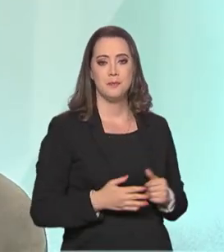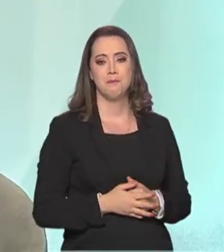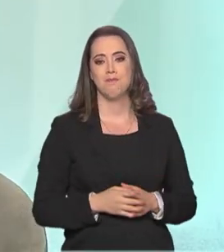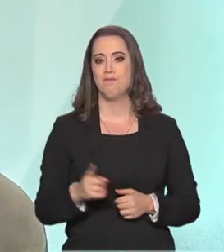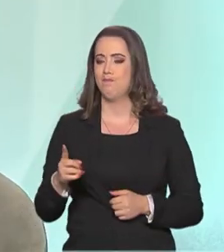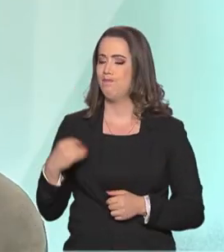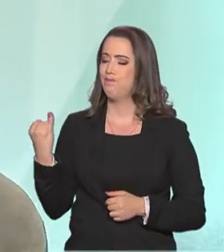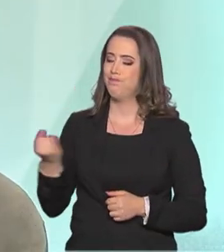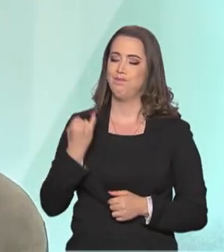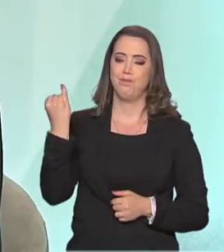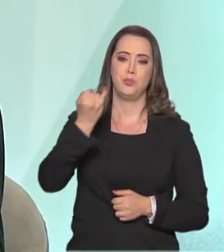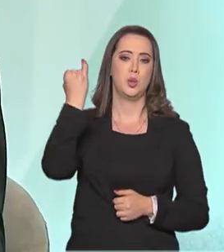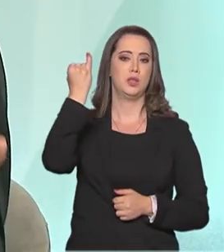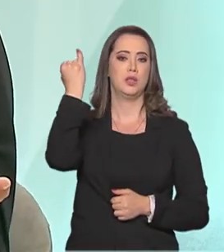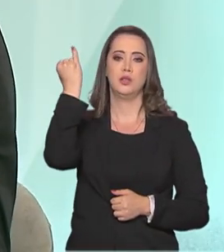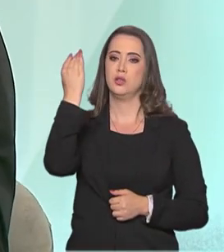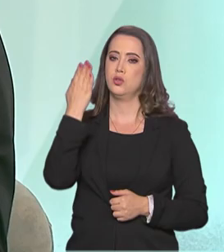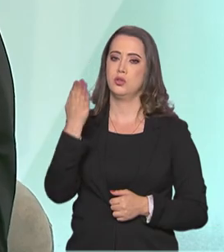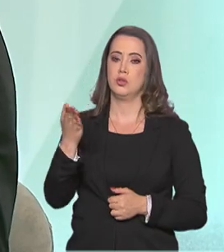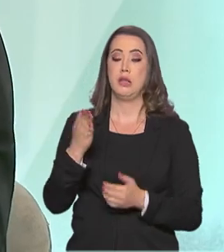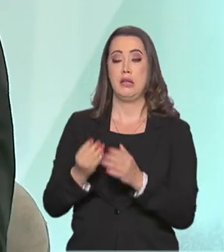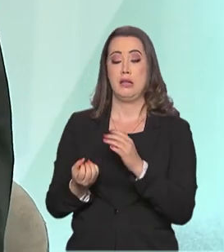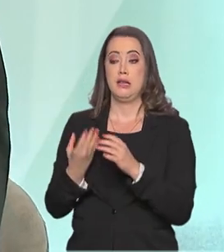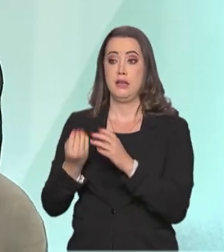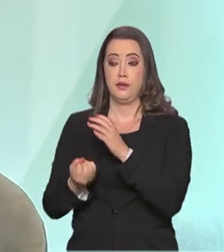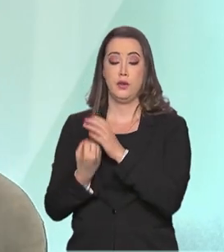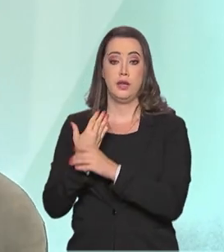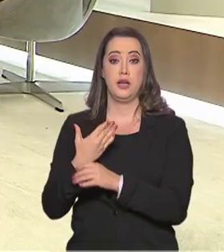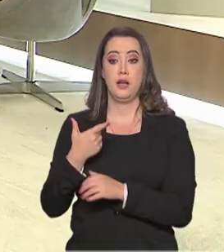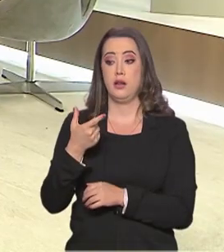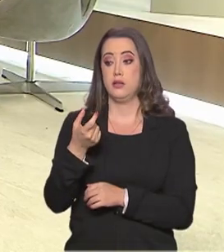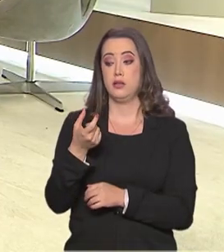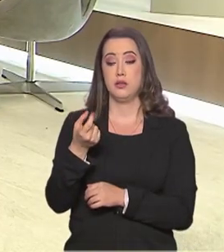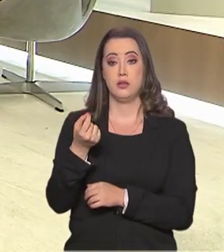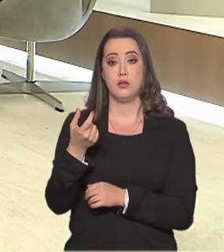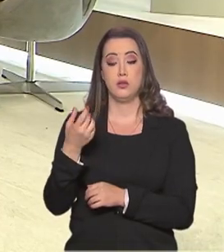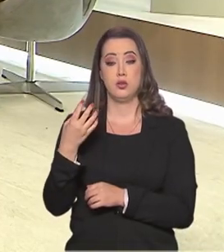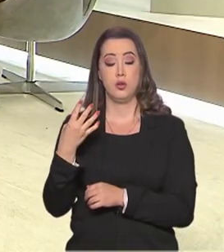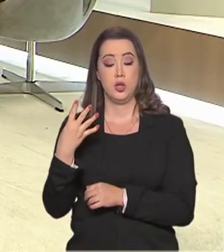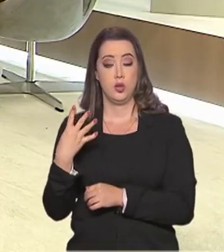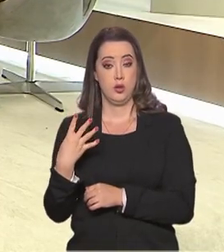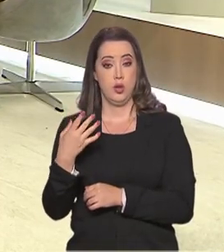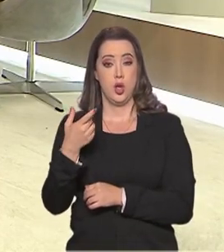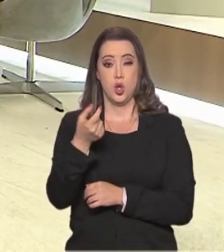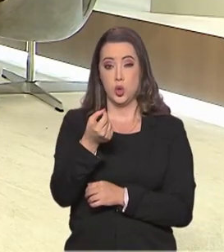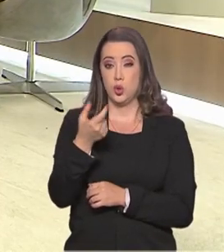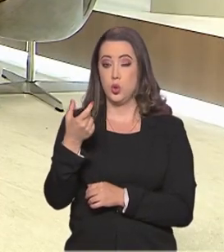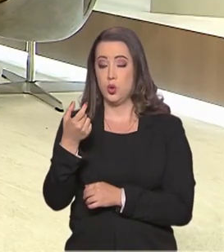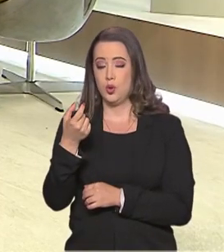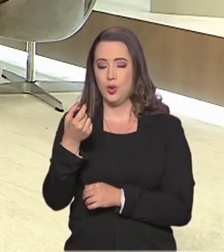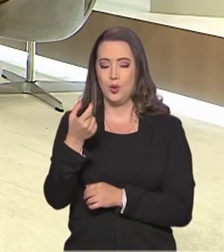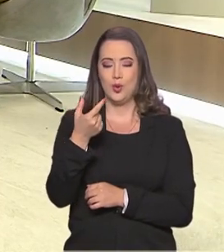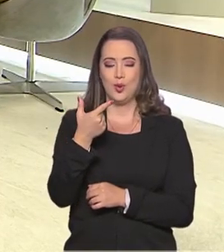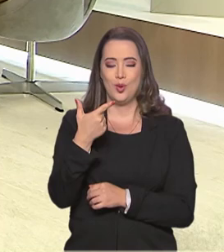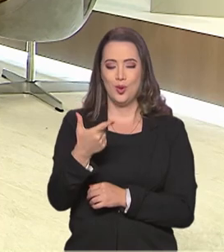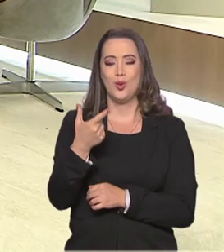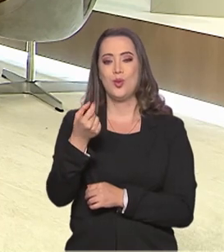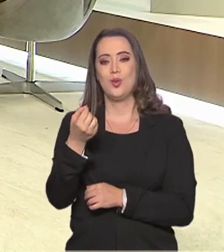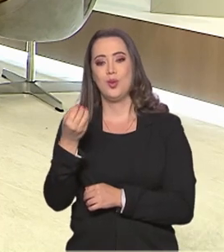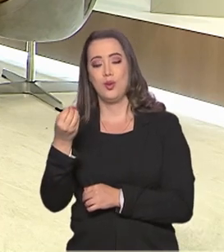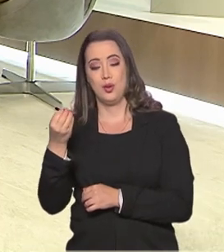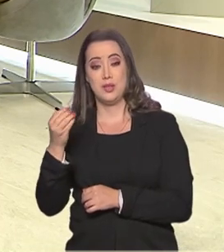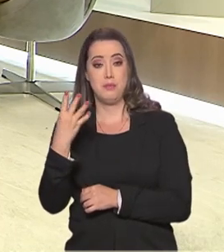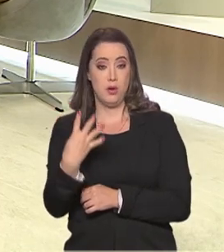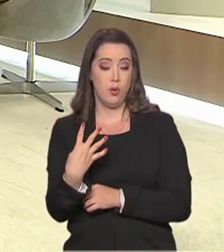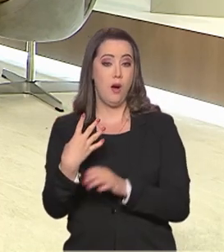divisor de águas. O Bolsa Atleta nasce em 2004 e só vem em crescimento desde a sua evolução de um